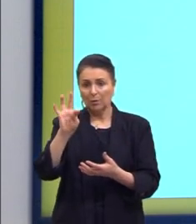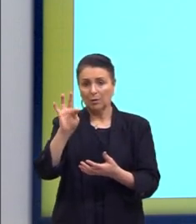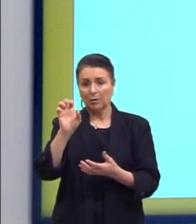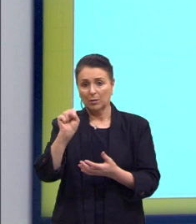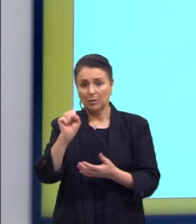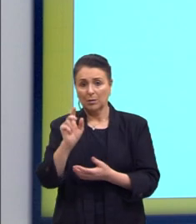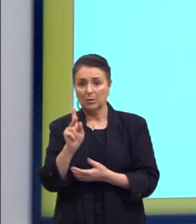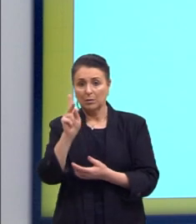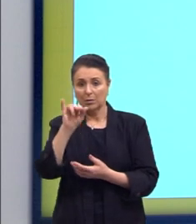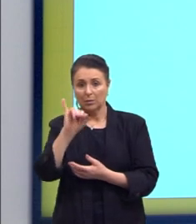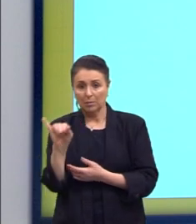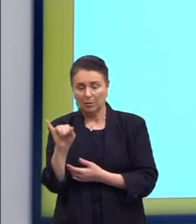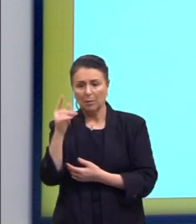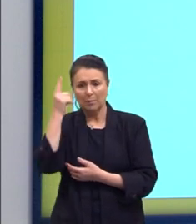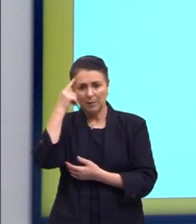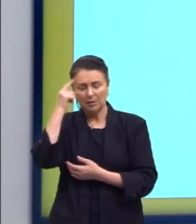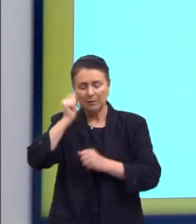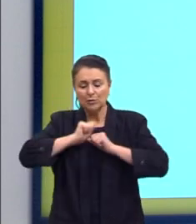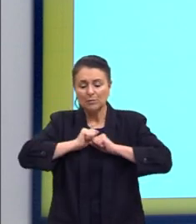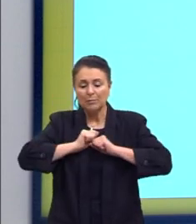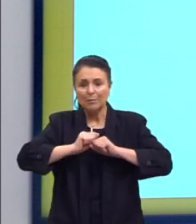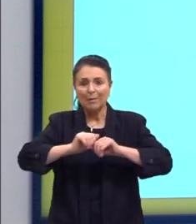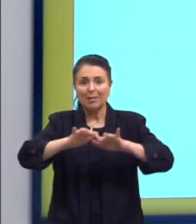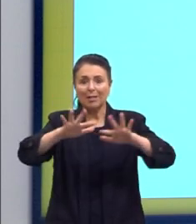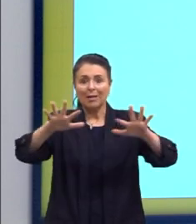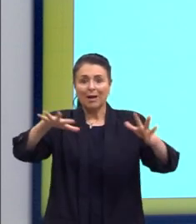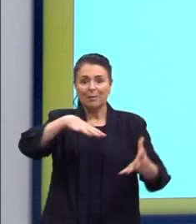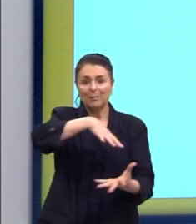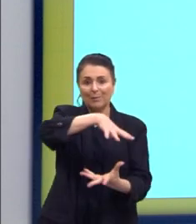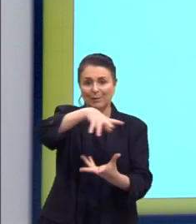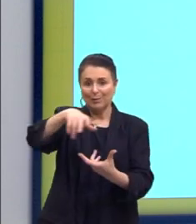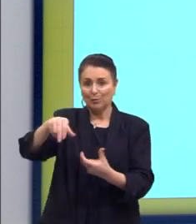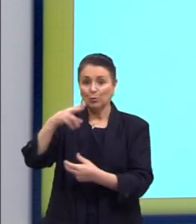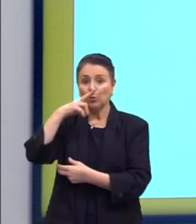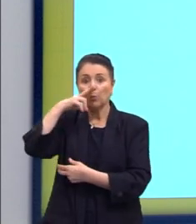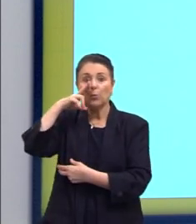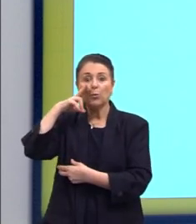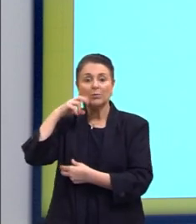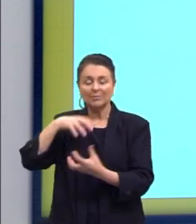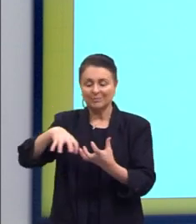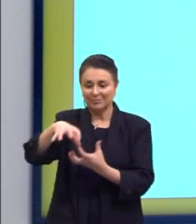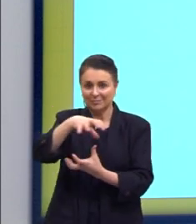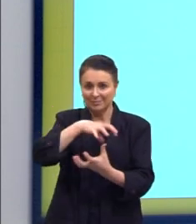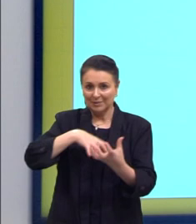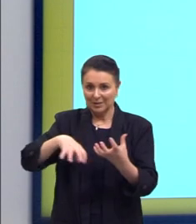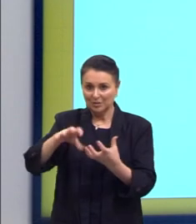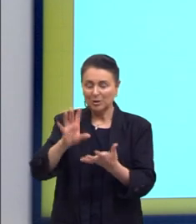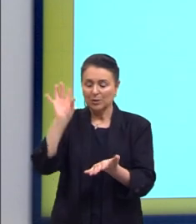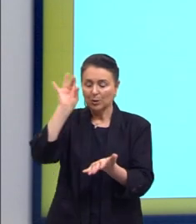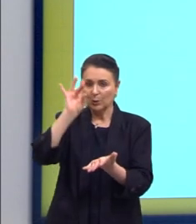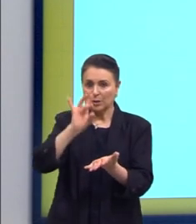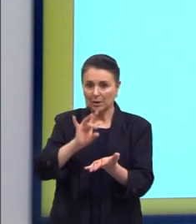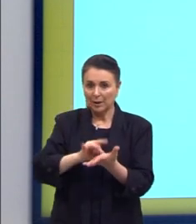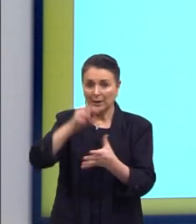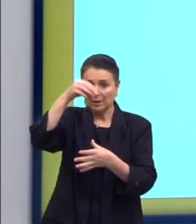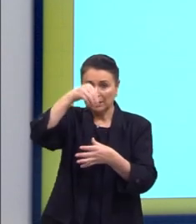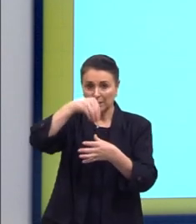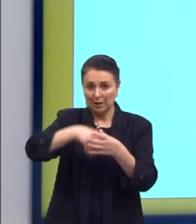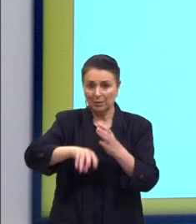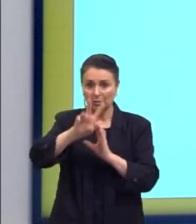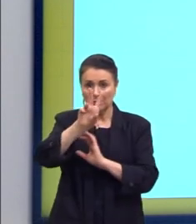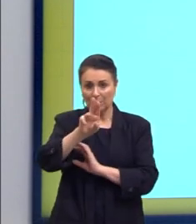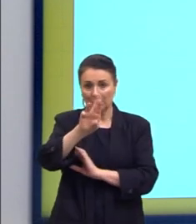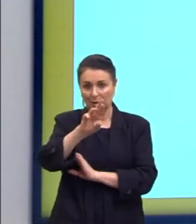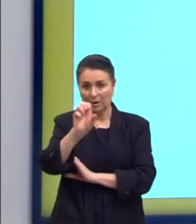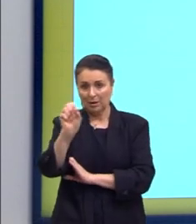Revolução tinha que se espalhar pelo mundo. E Stalin achava que a Revolução tinha que se consolidar na União Soviética.